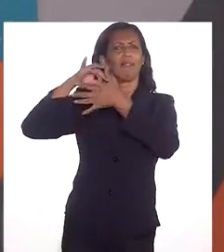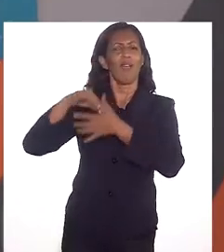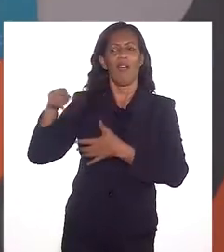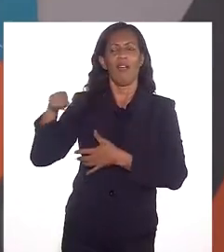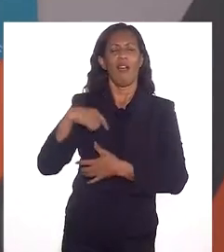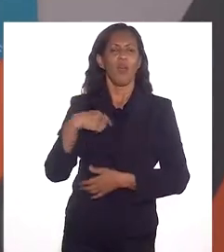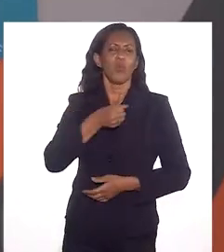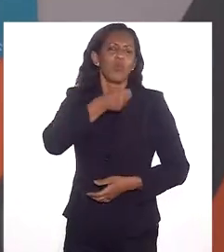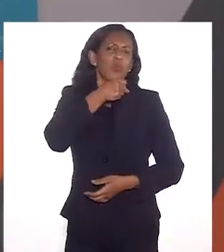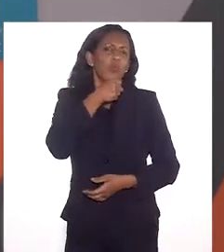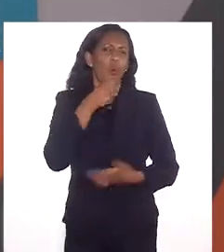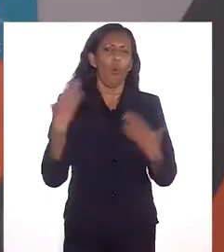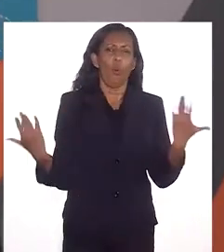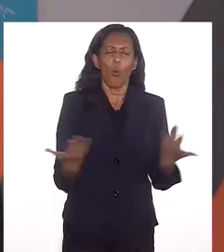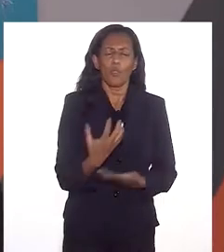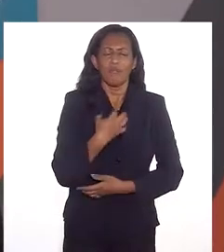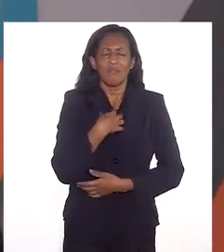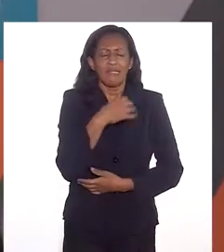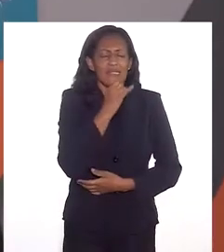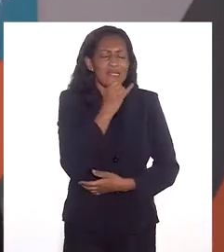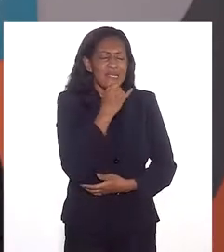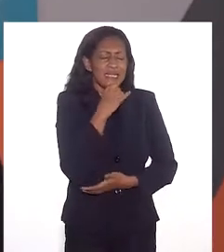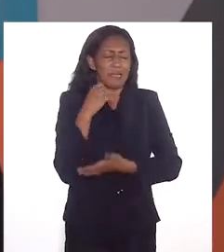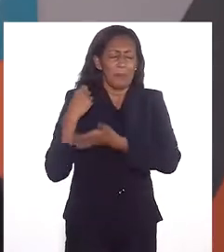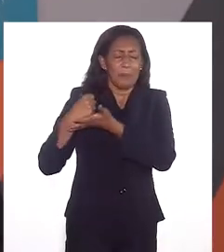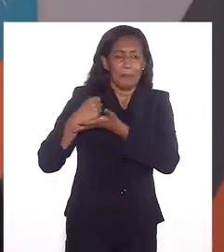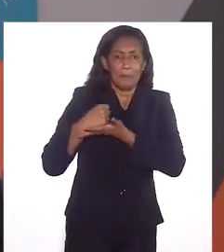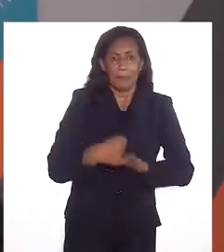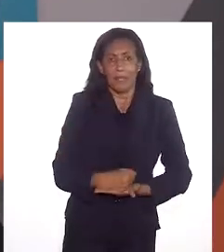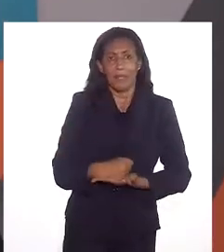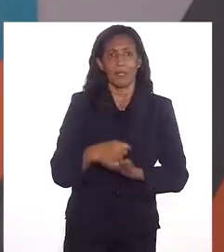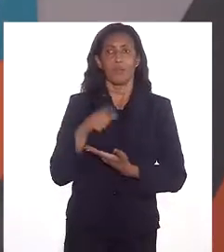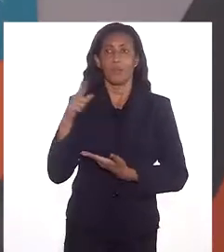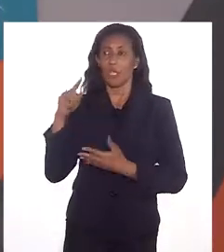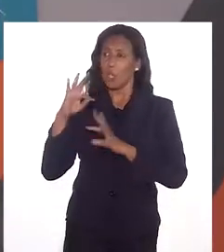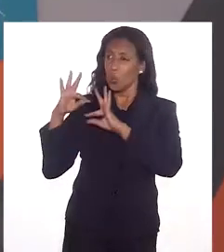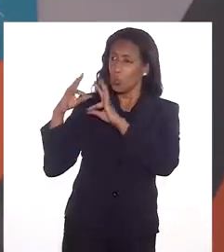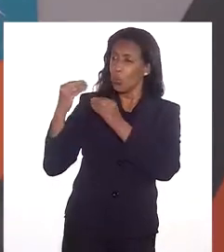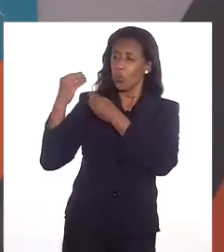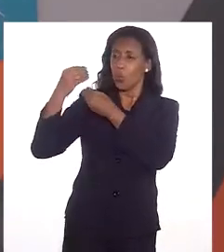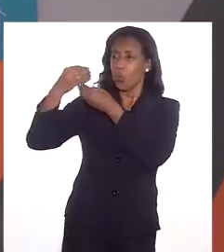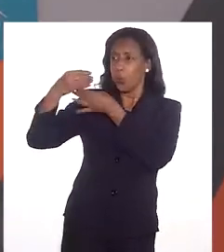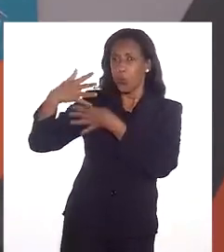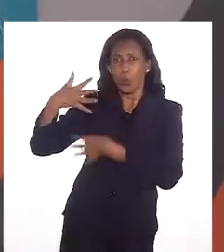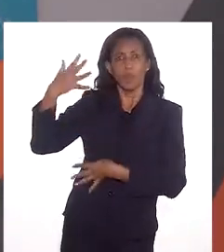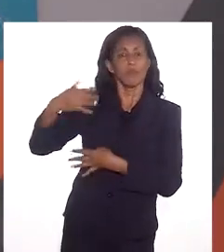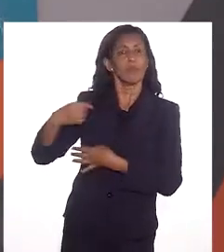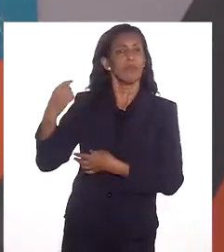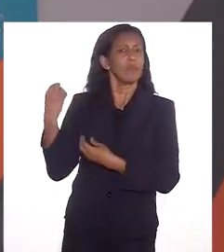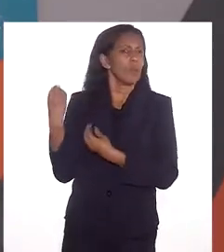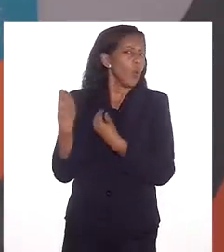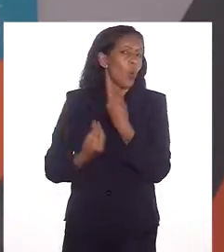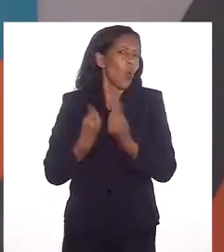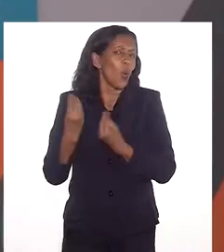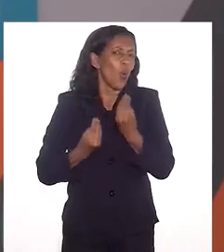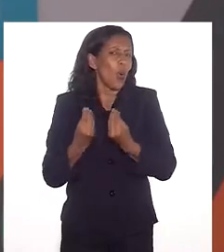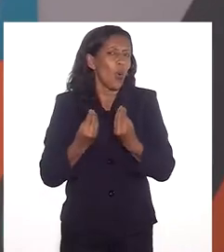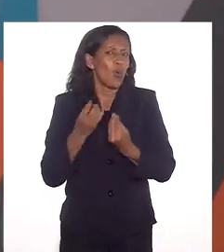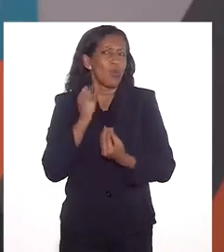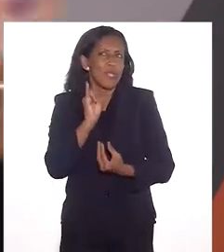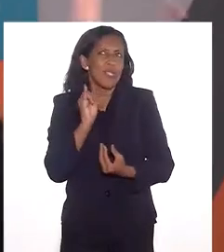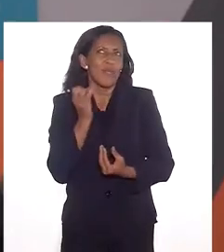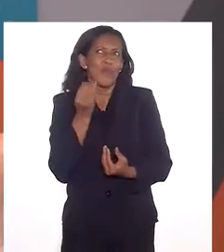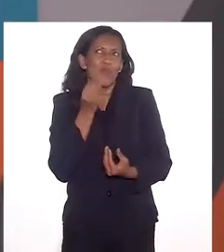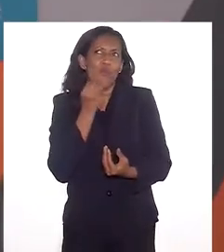aos idosos, que hoje tem uma tristeza, tem o peso, e tudo isso que você está se referindo, como que você poderia,